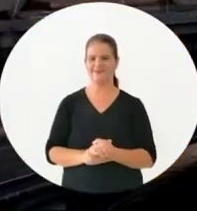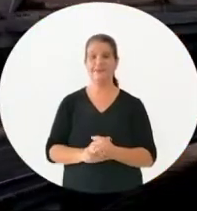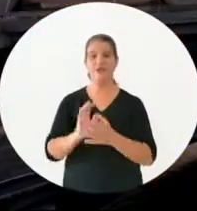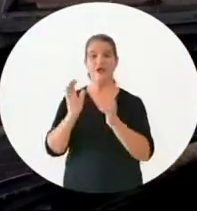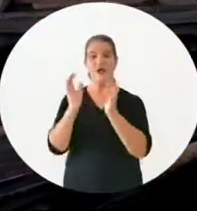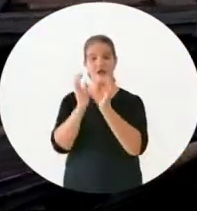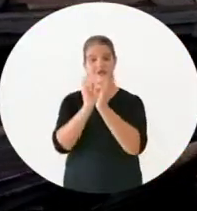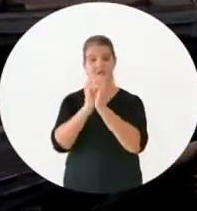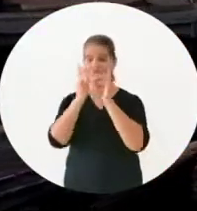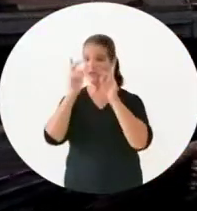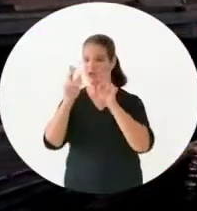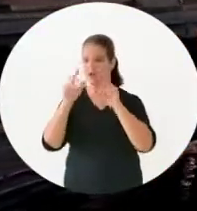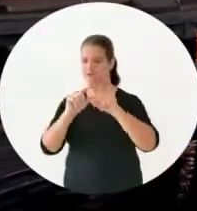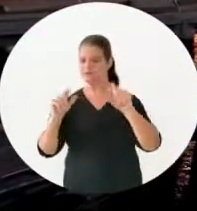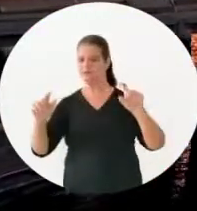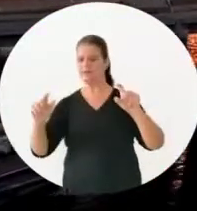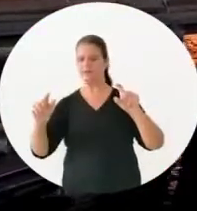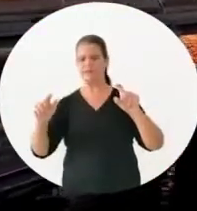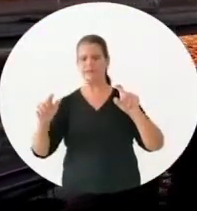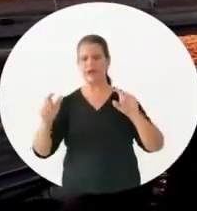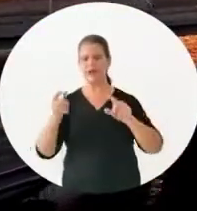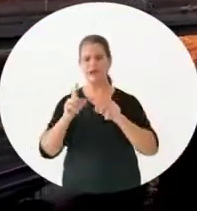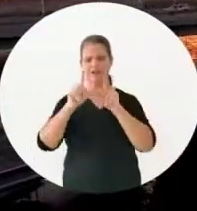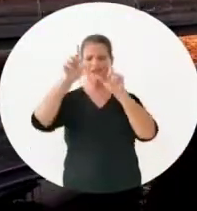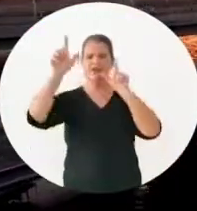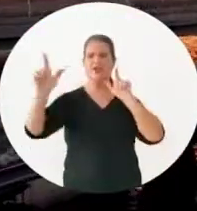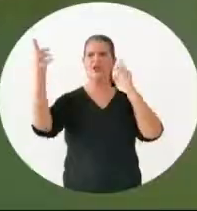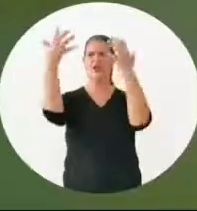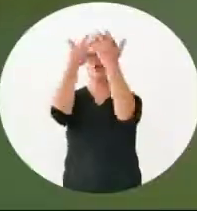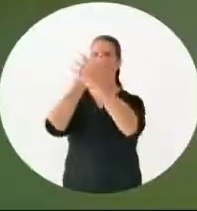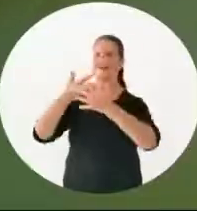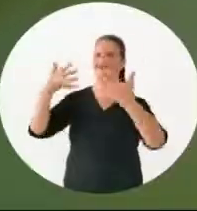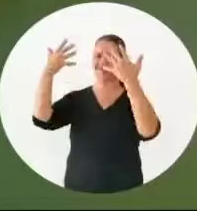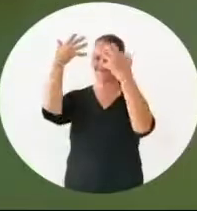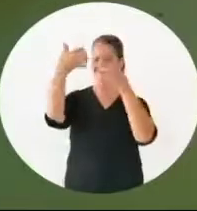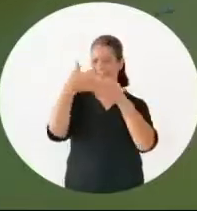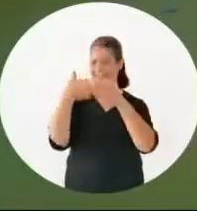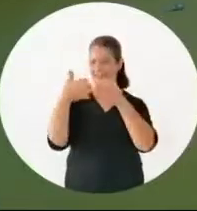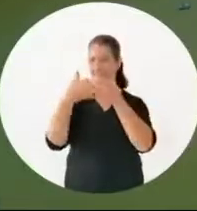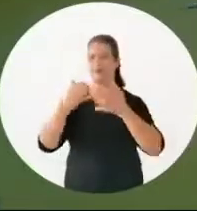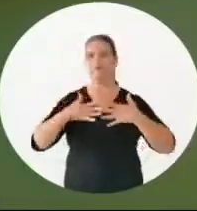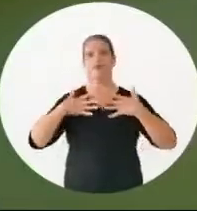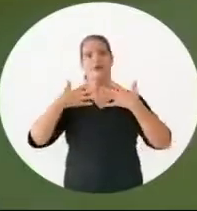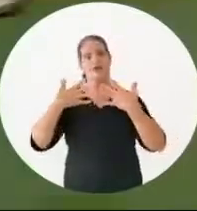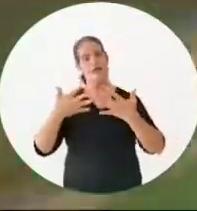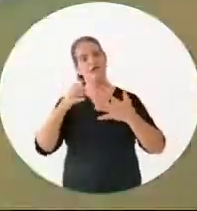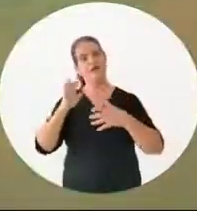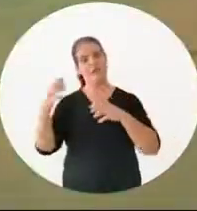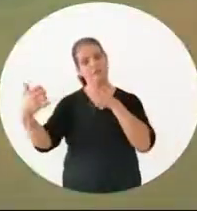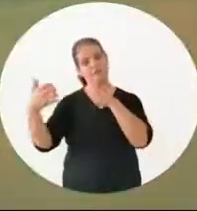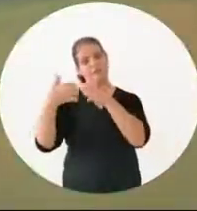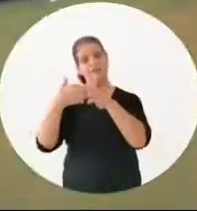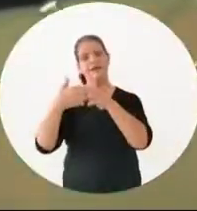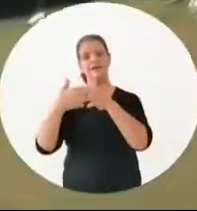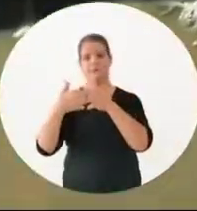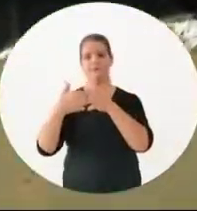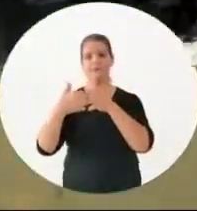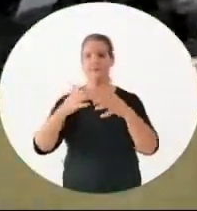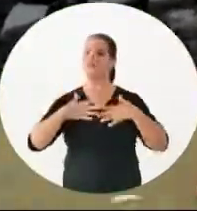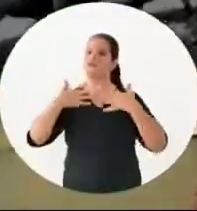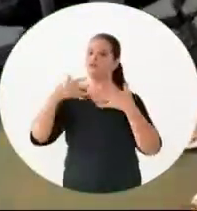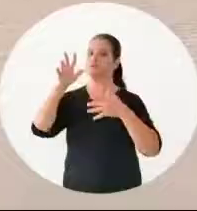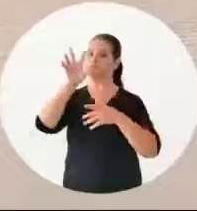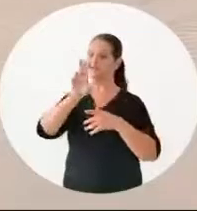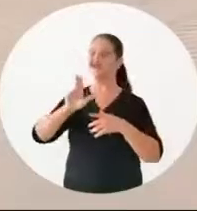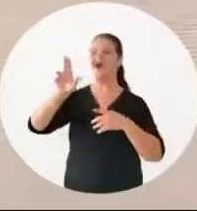Recife tá aqui só aquele ditado De longe encanta, de perto espanta É só chegar mais perto pra se espantar com cenas